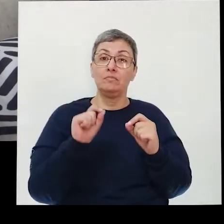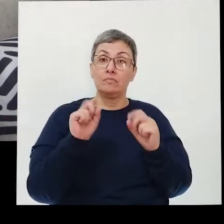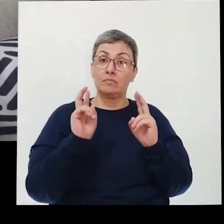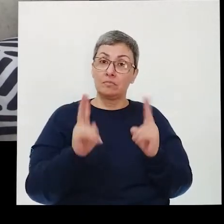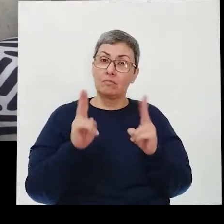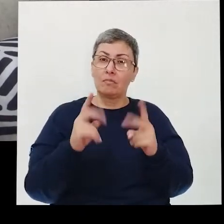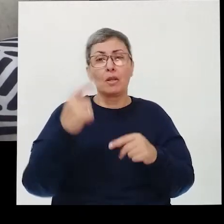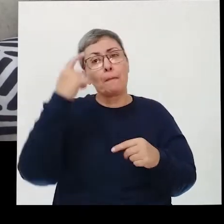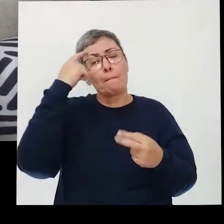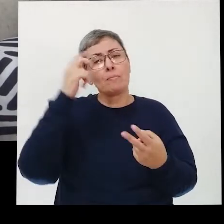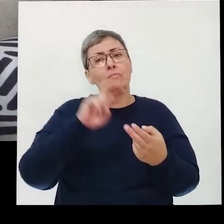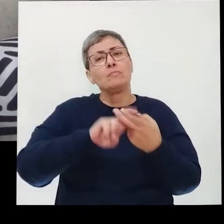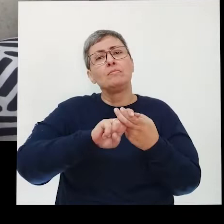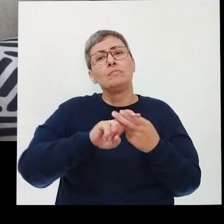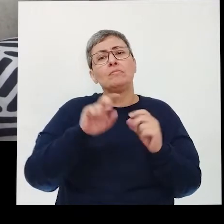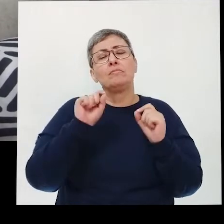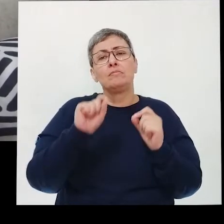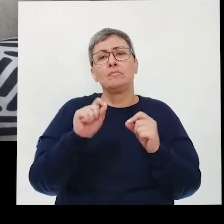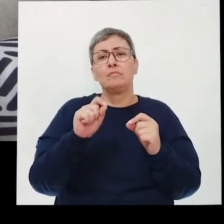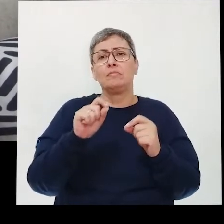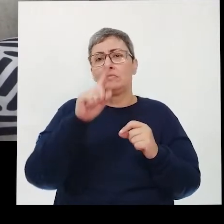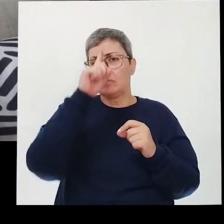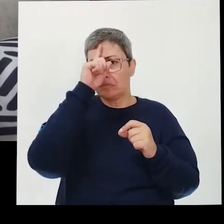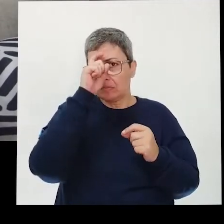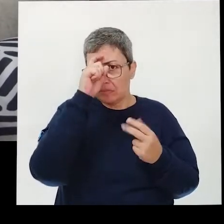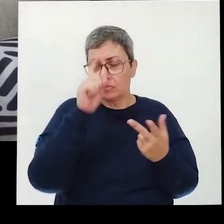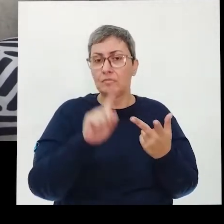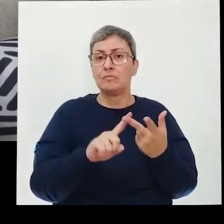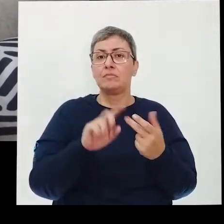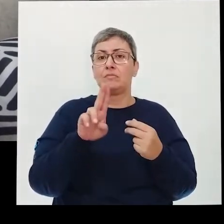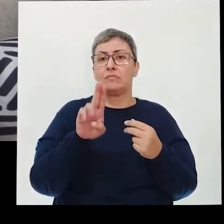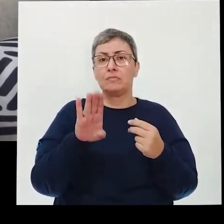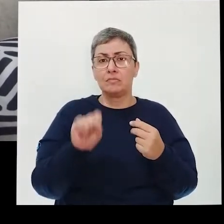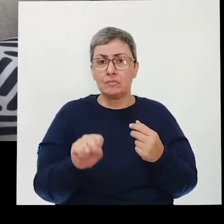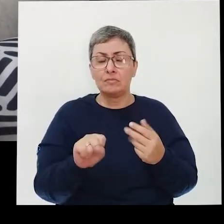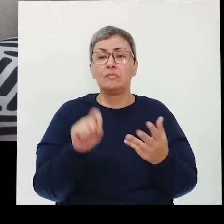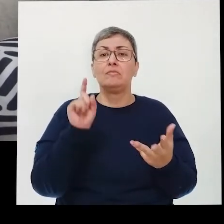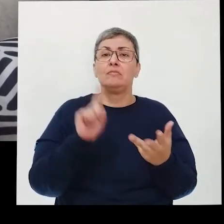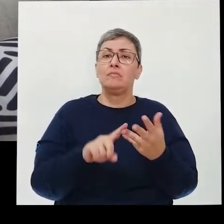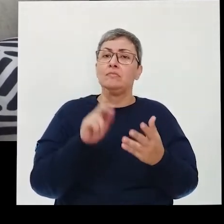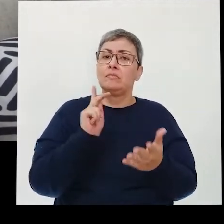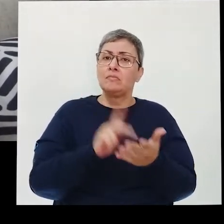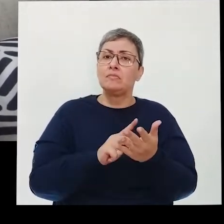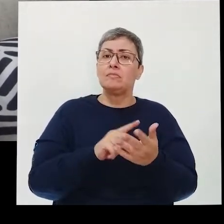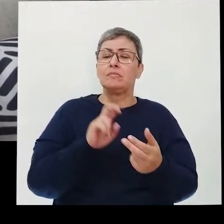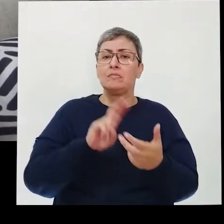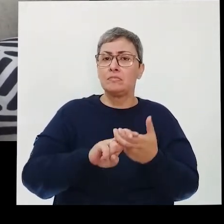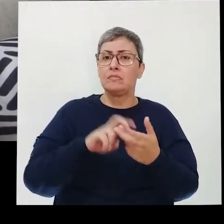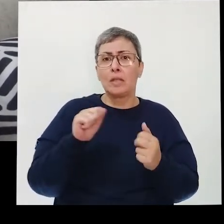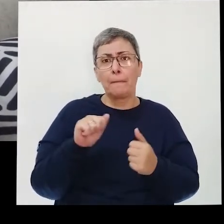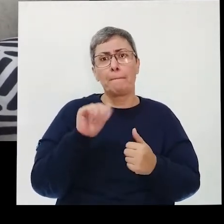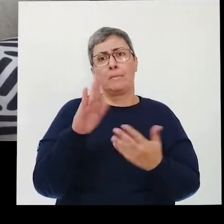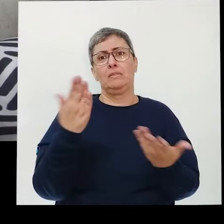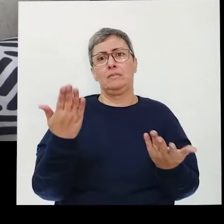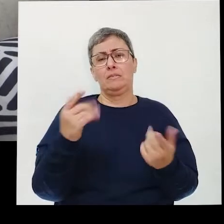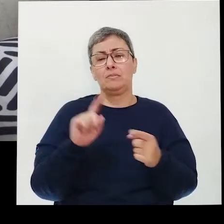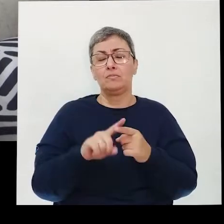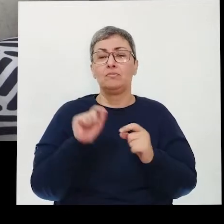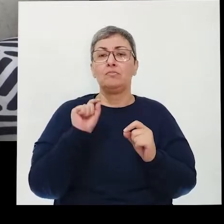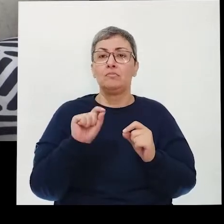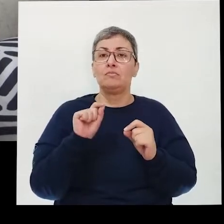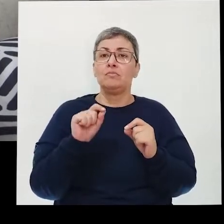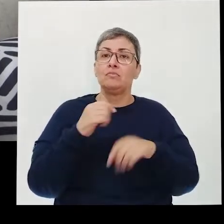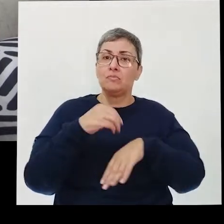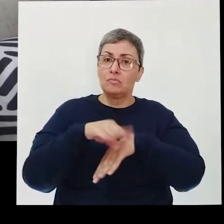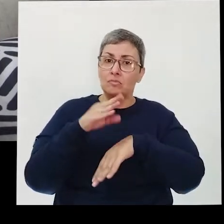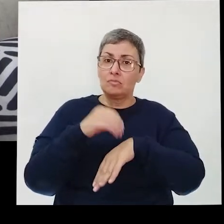sempre que a gente pensa em SUS, a gente pensa em hospital, em postos de saúde, mas, na verdade, o SUS é muito mais do que isso. Então,